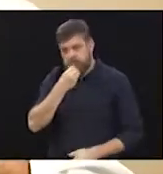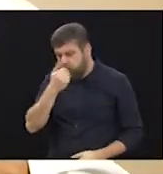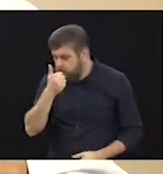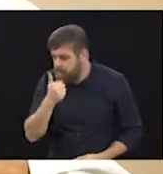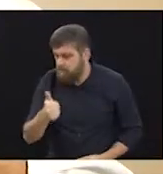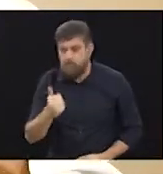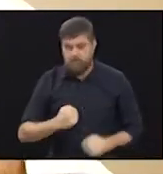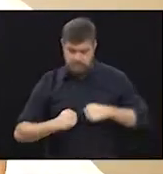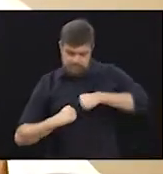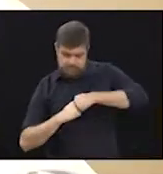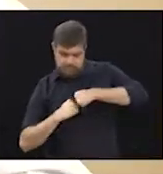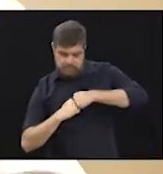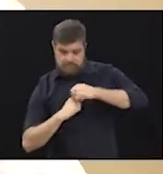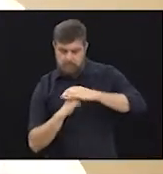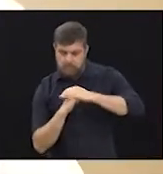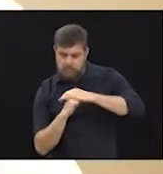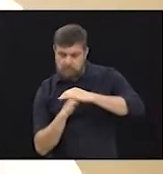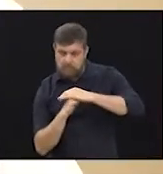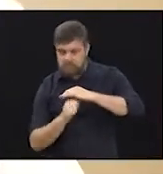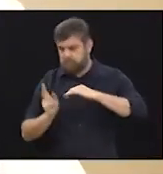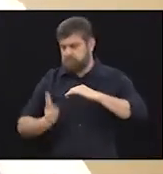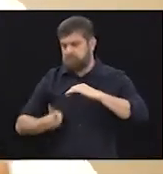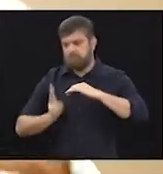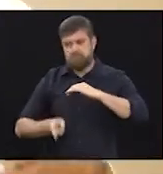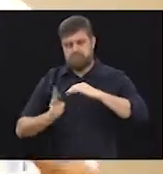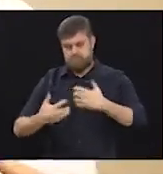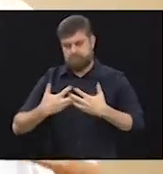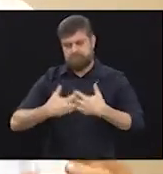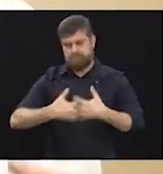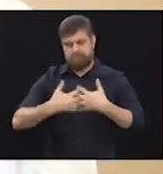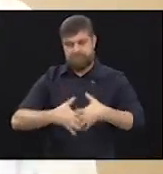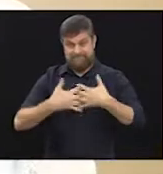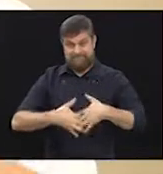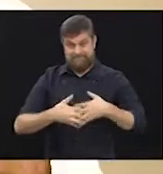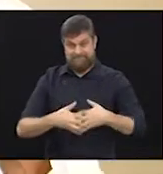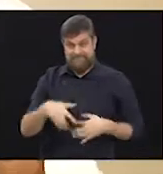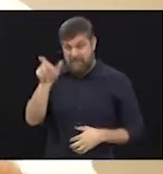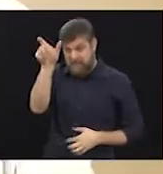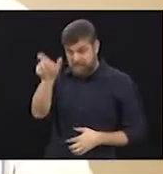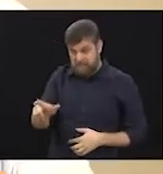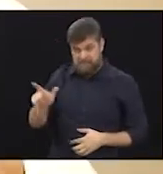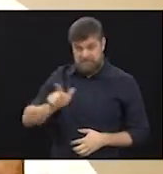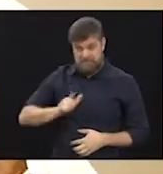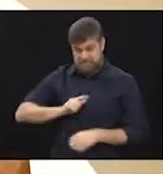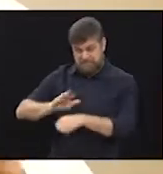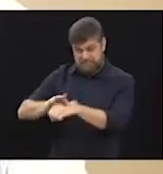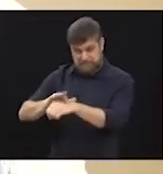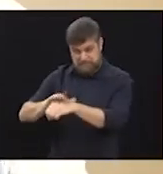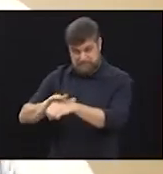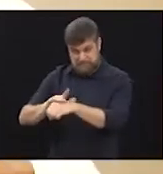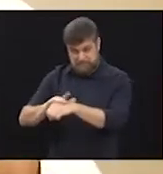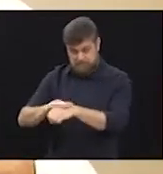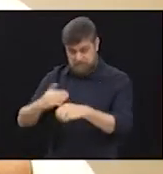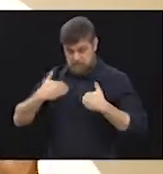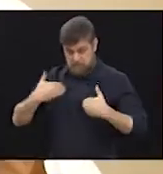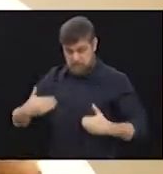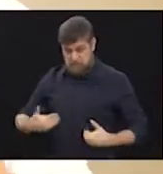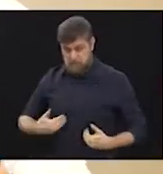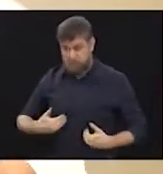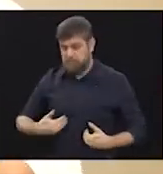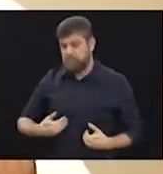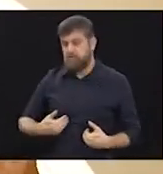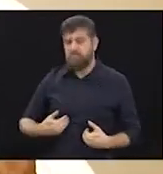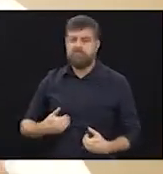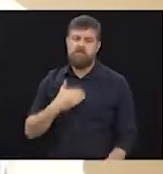articulação ela seja preservada. Se por um acaso o paciente tem uma artrite de uma doença autoimune e não se